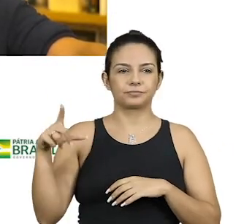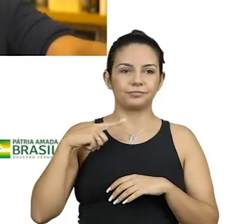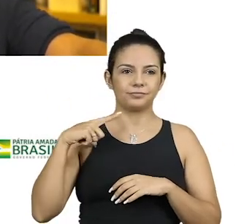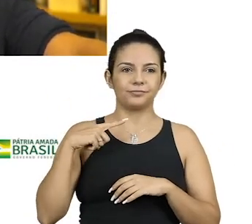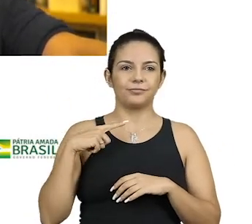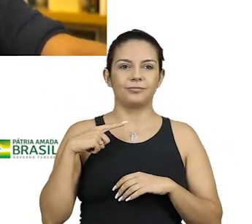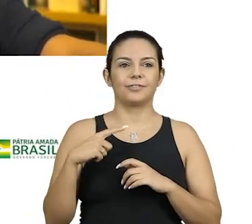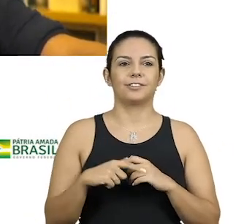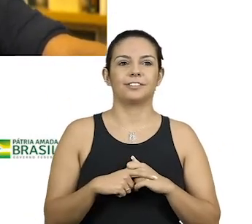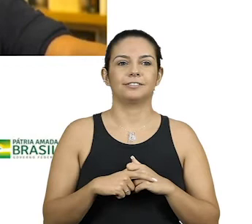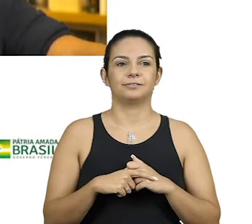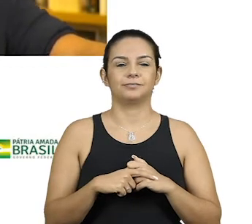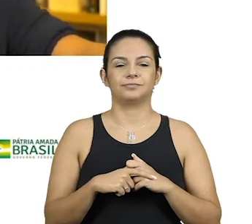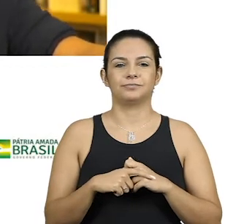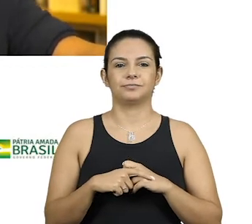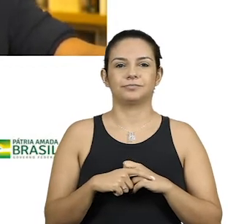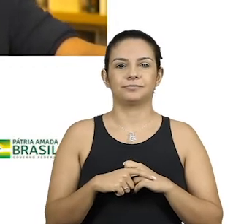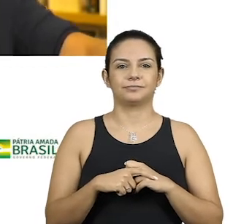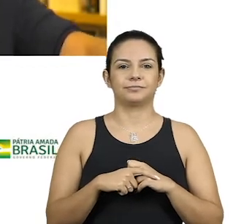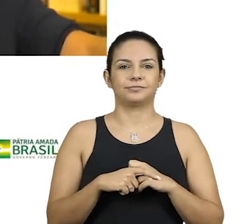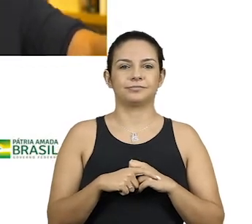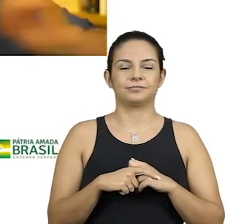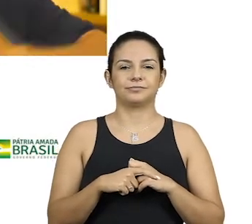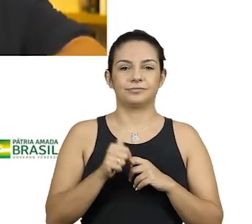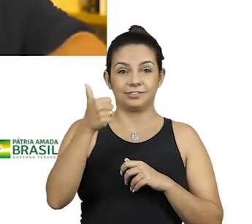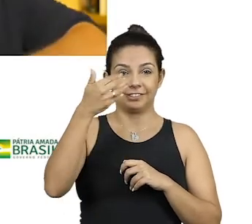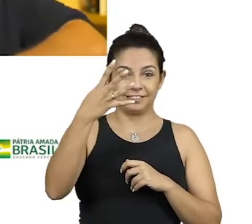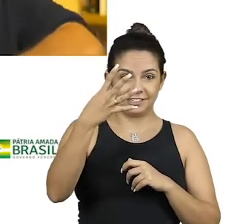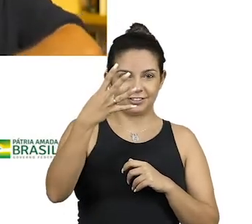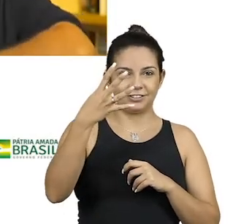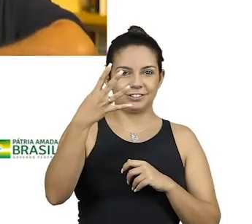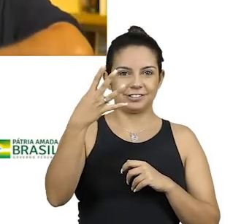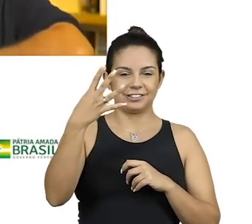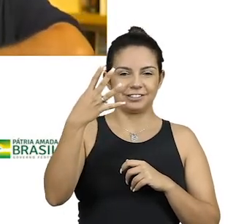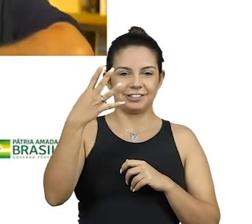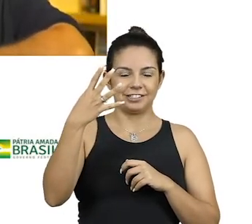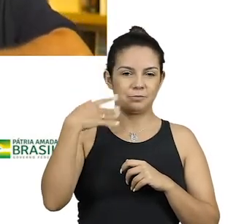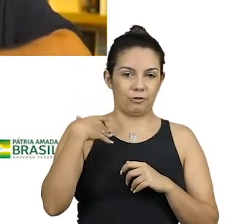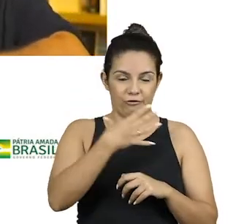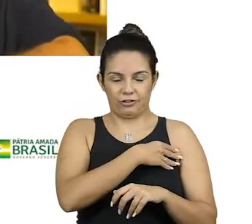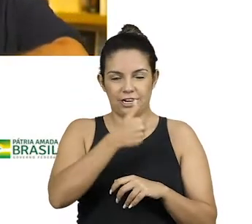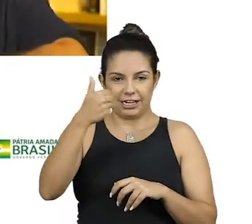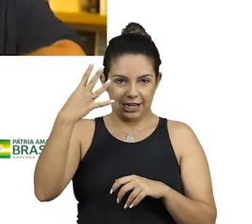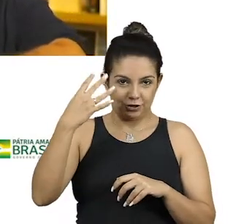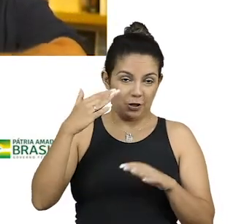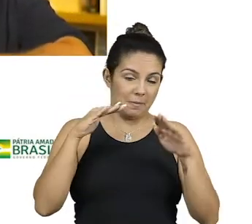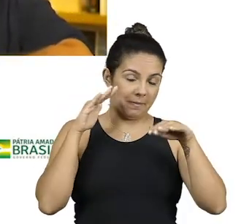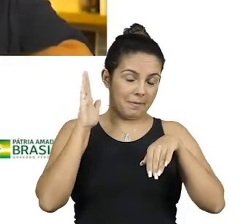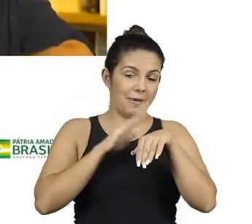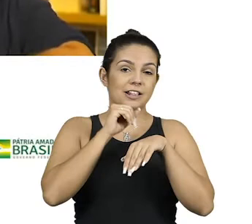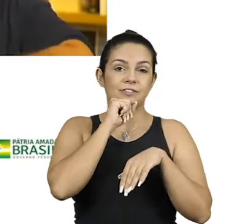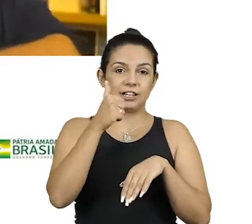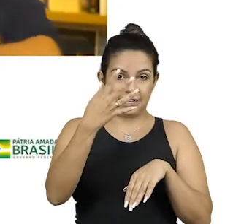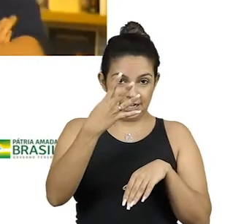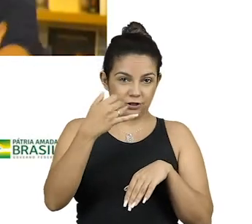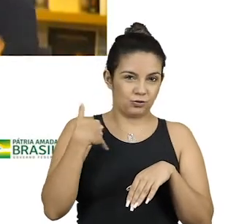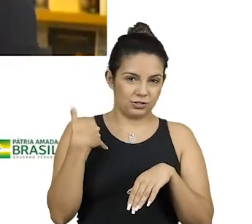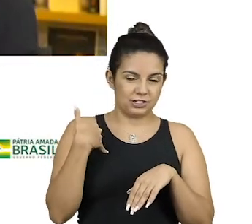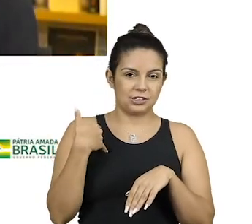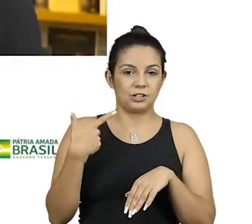catorze, catorze, não, o Theo tinha catorze. Ah, o Theo mais velho. E o José tinha dez. Dez, tá certo.